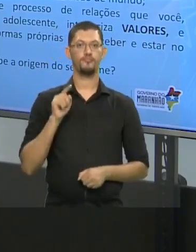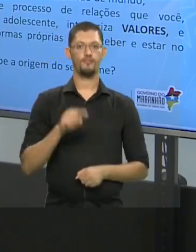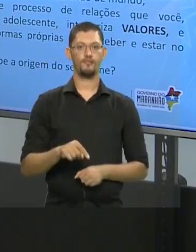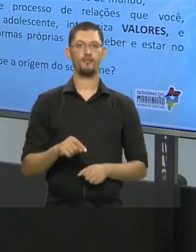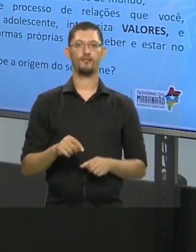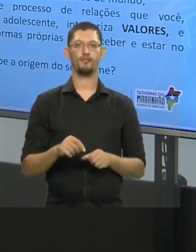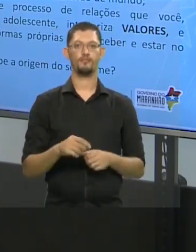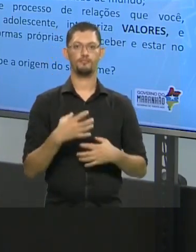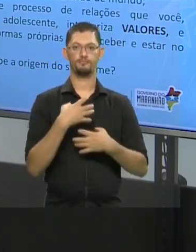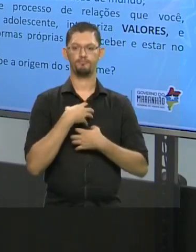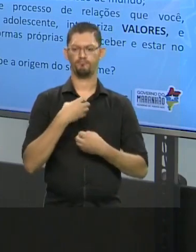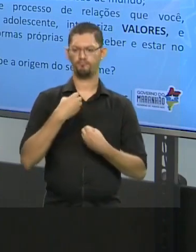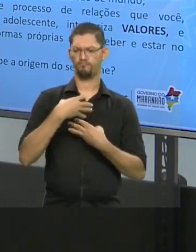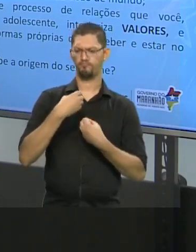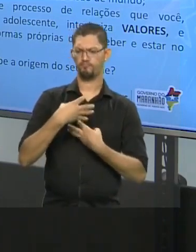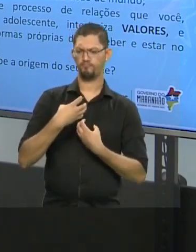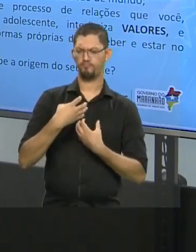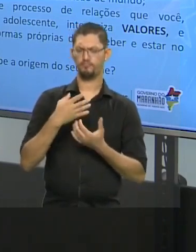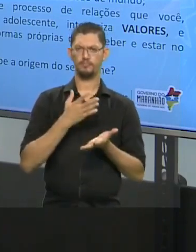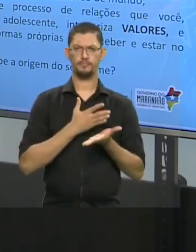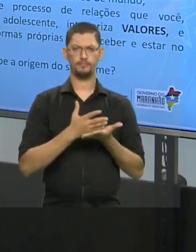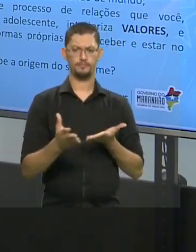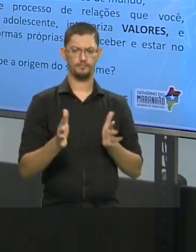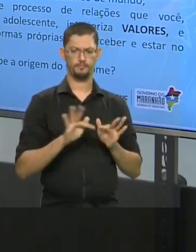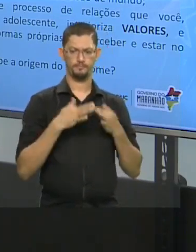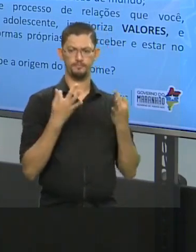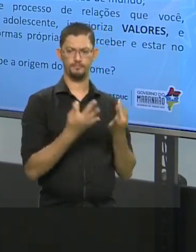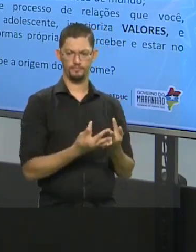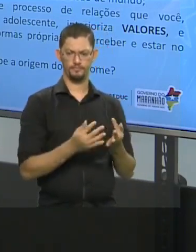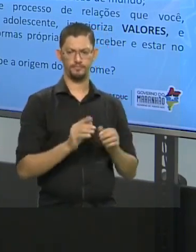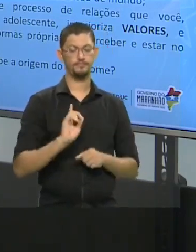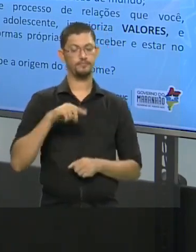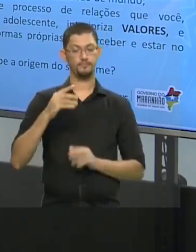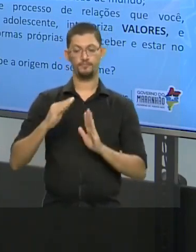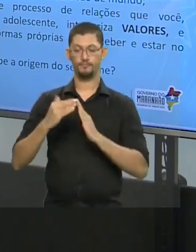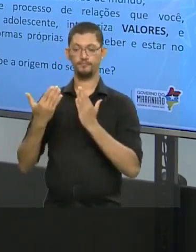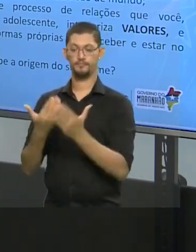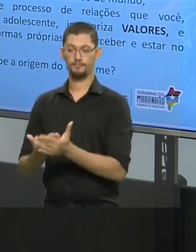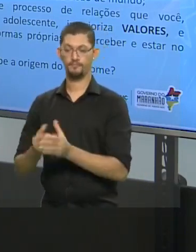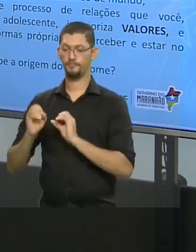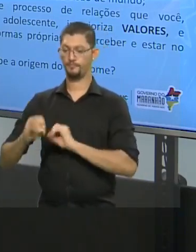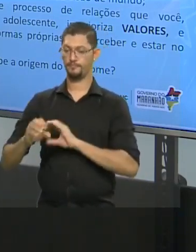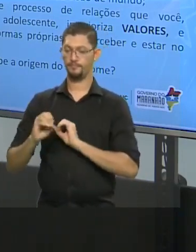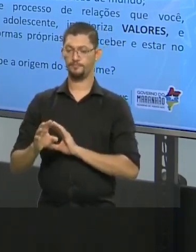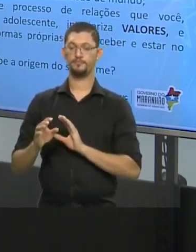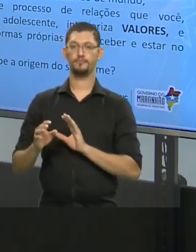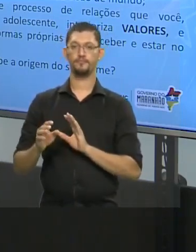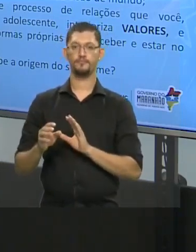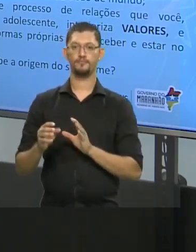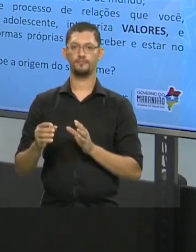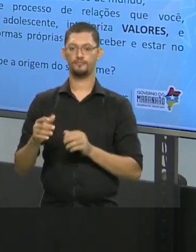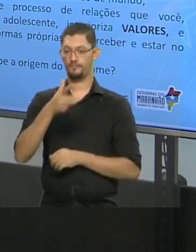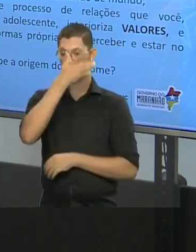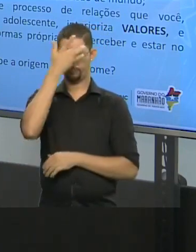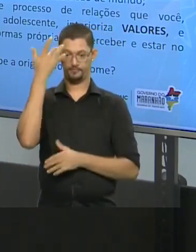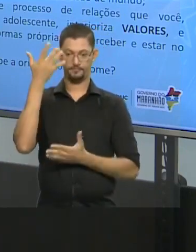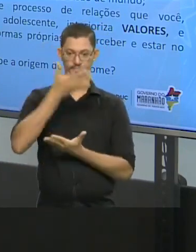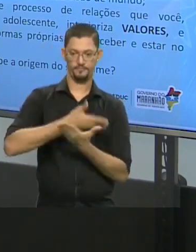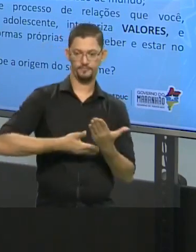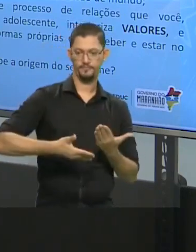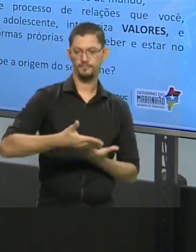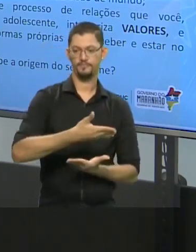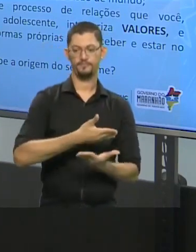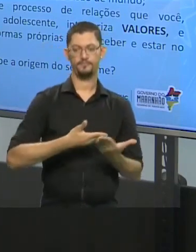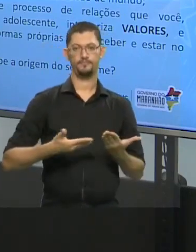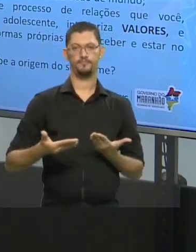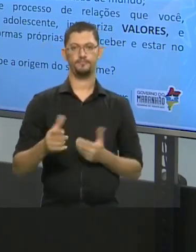formação que a gente recebe inicialmente na nossa casa, depois na escola e com as pessoas que a